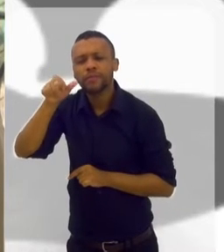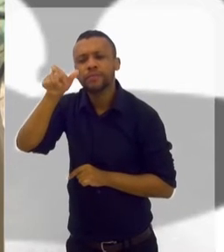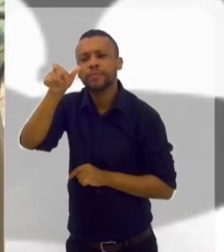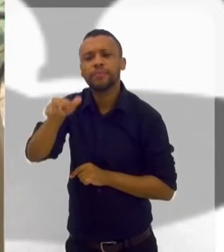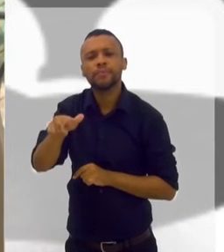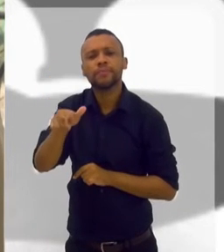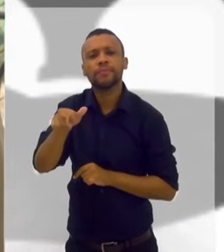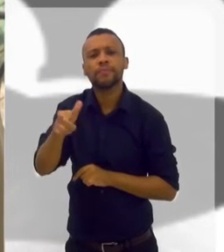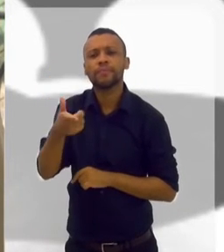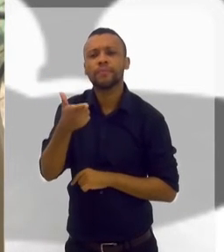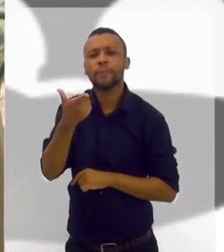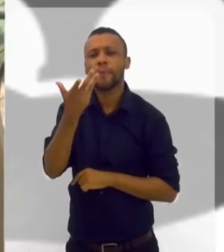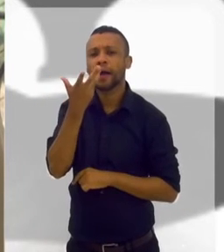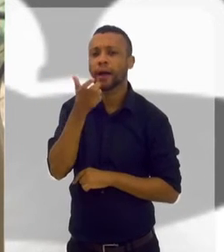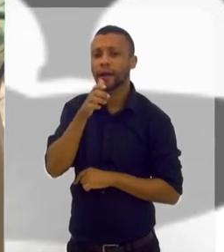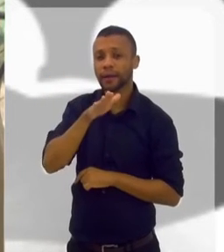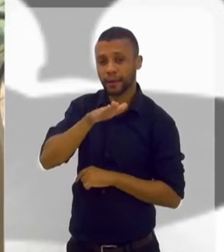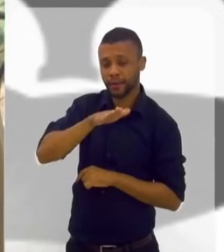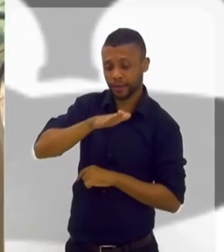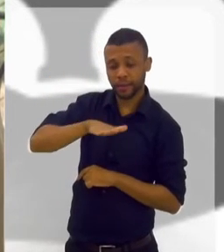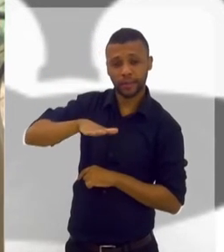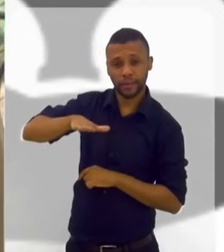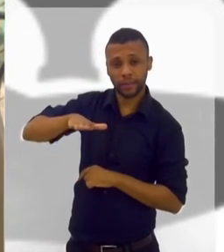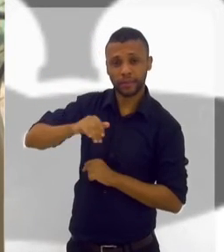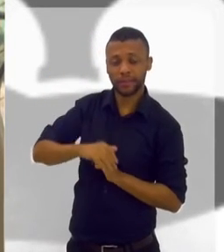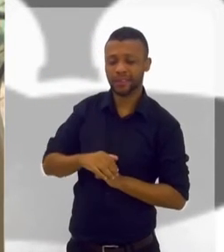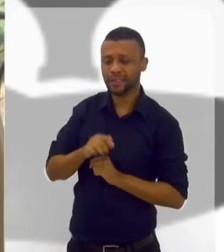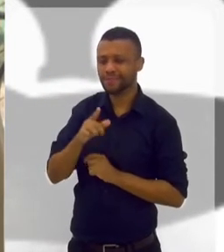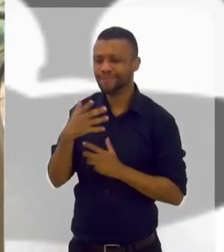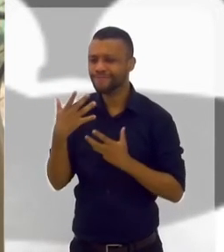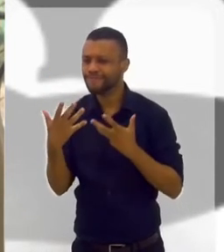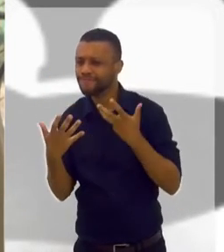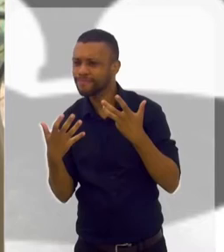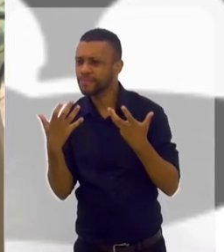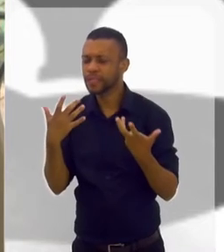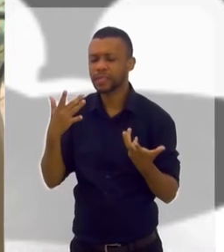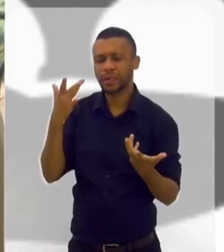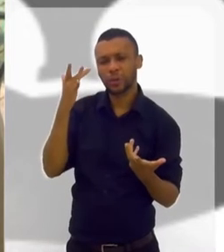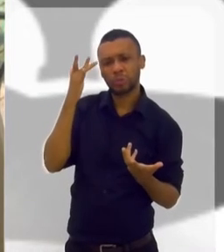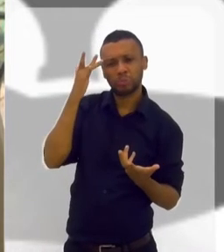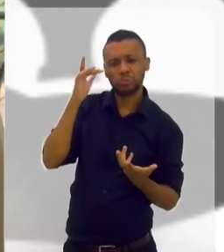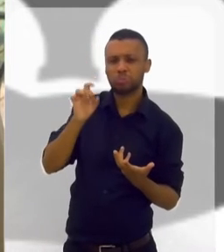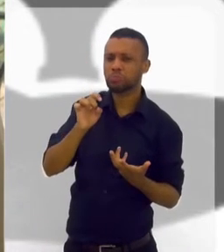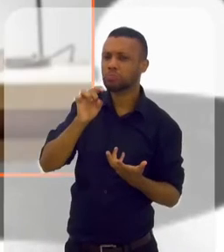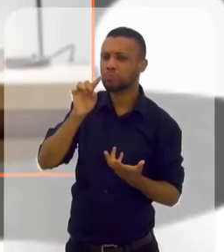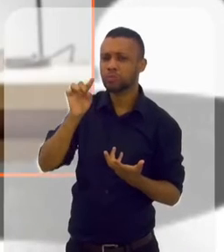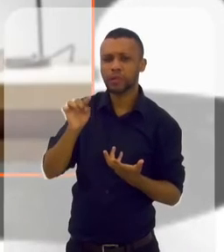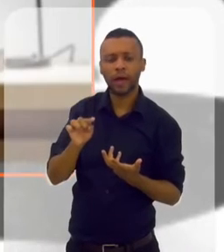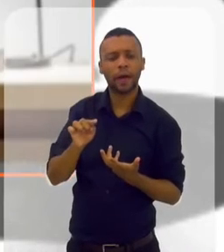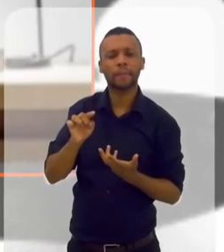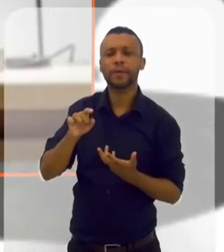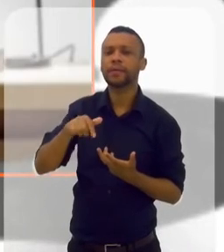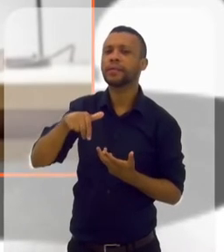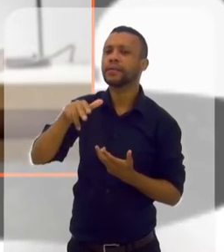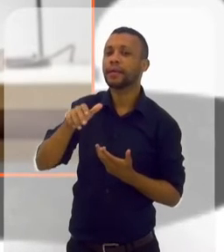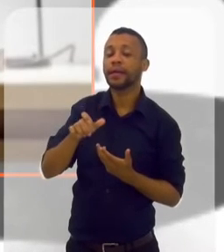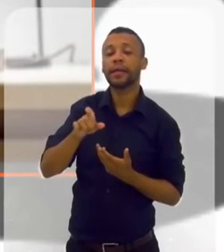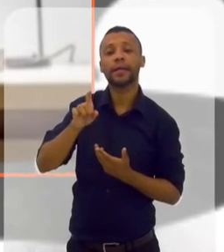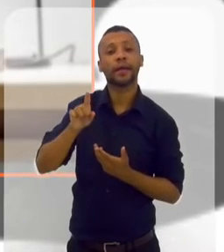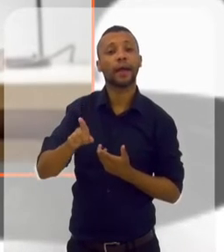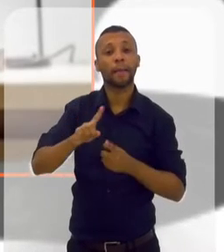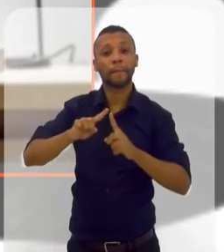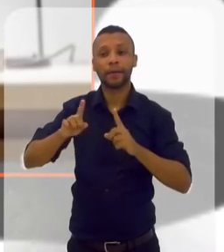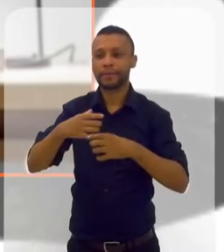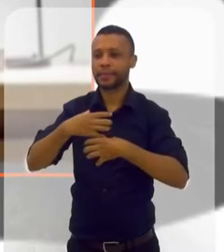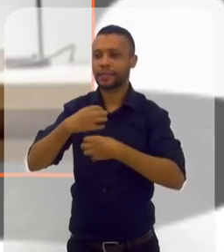É uma criança. E você não sabe ainda quem é. Mas você já sente